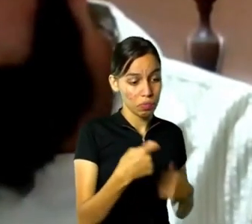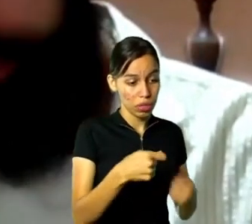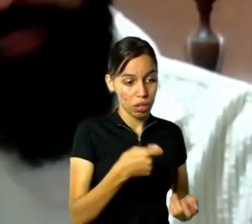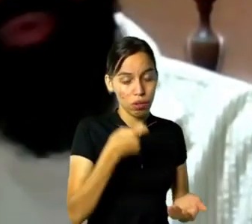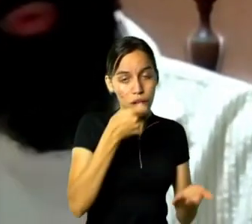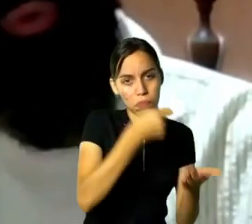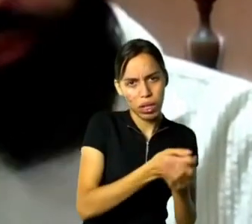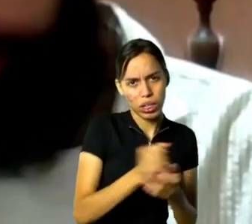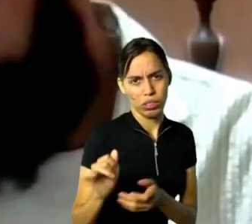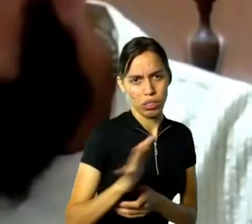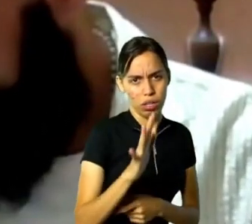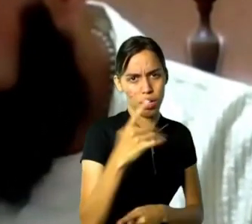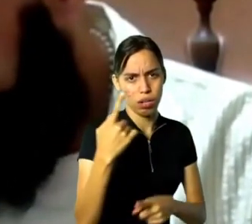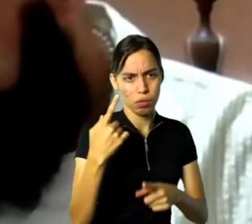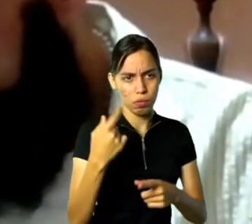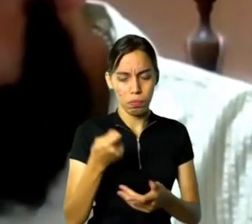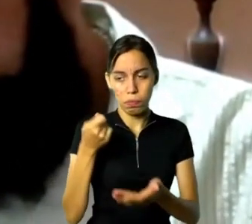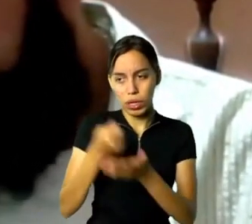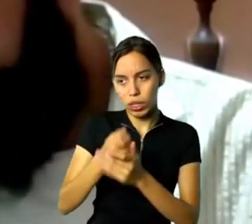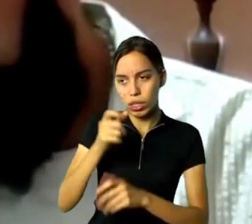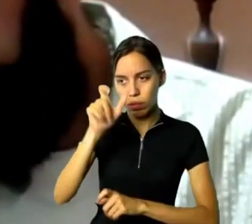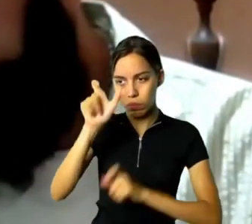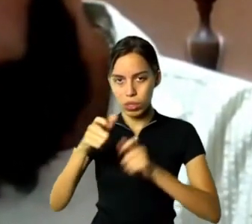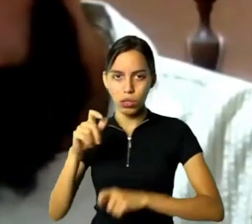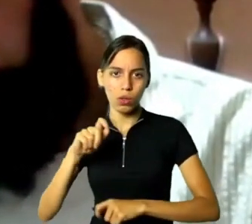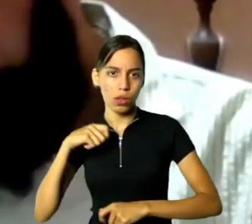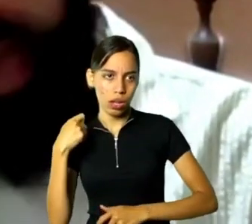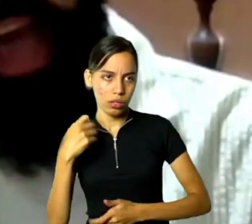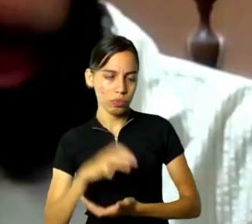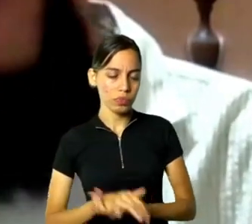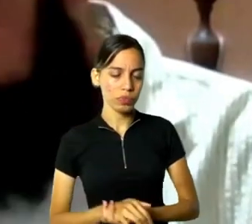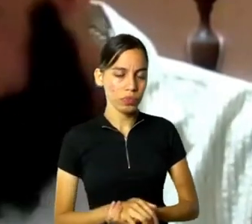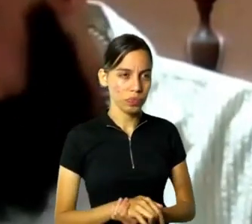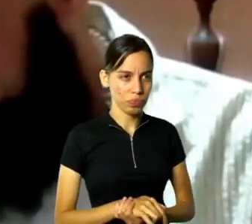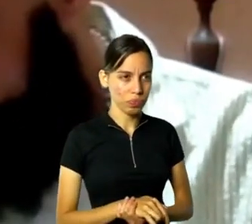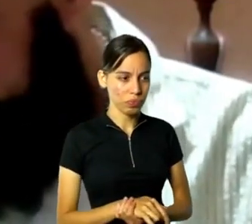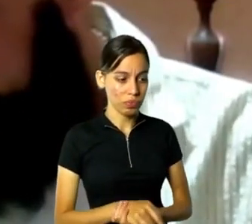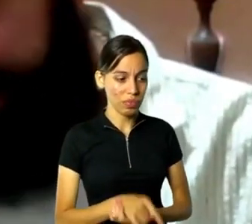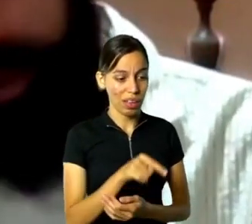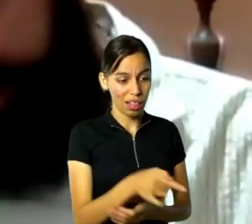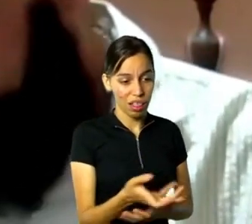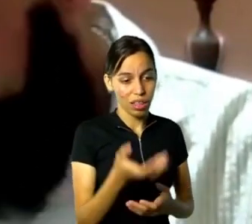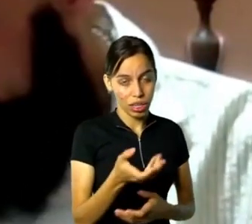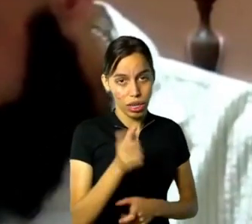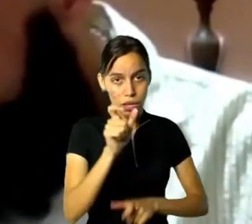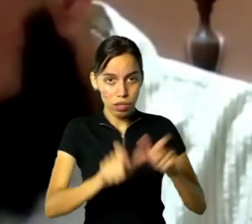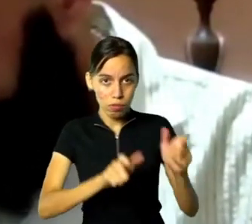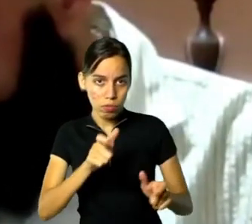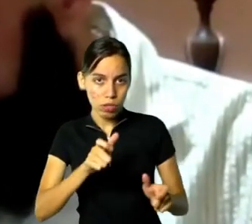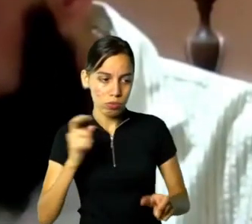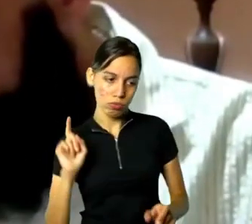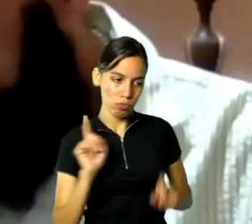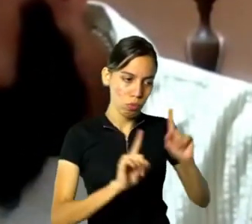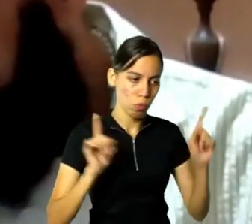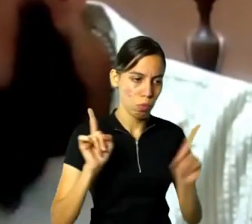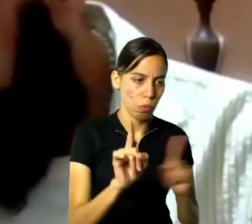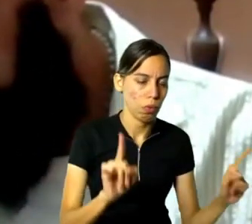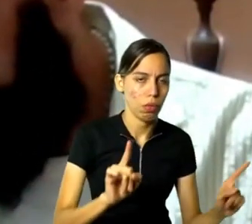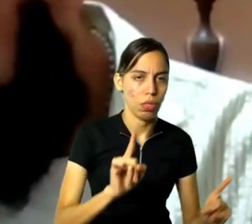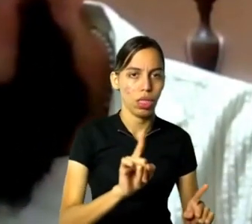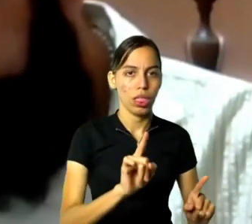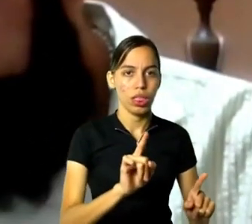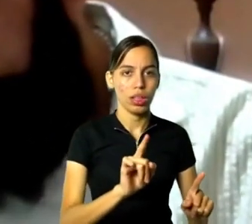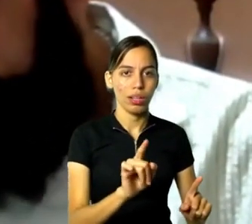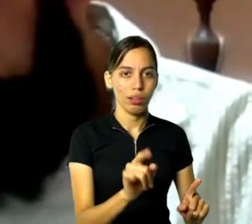e figurino, o jogo. A Urca queria gente lá apostando, sim, mas o modo como atraía sua